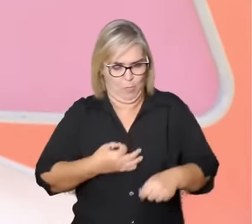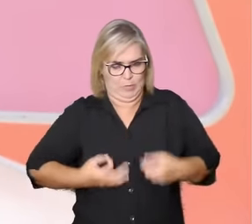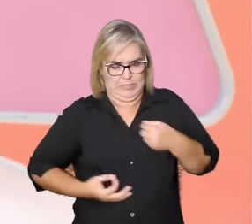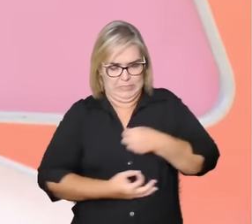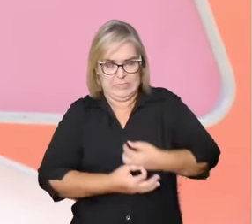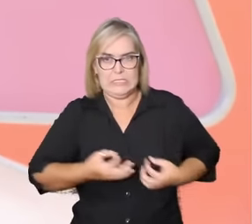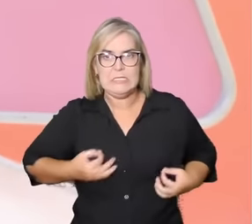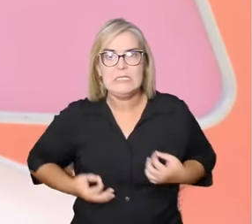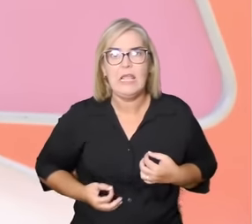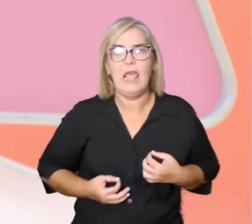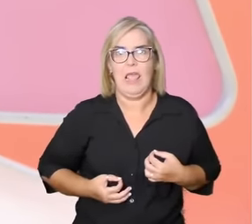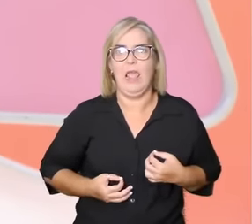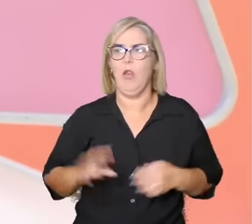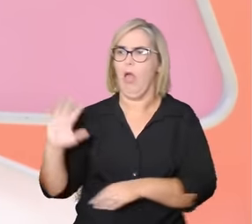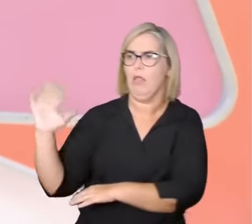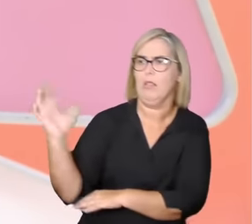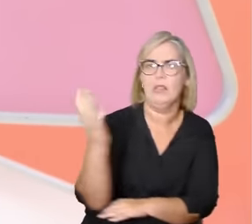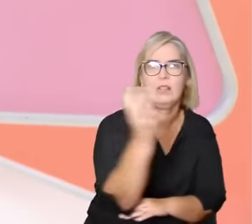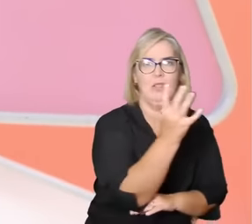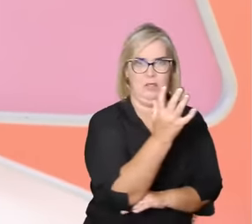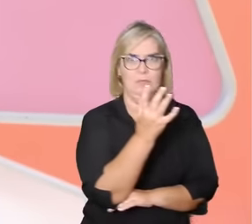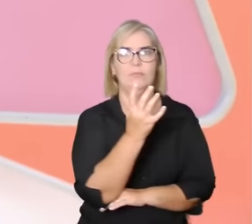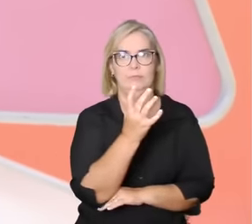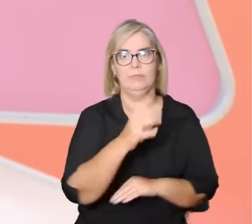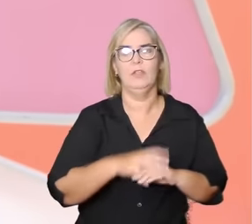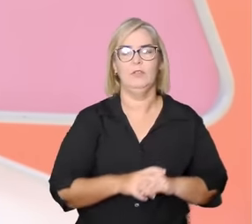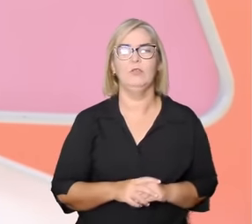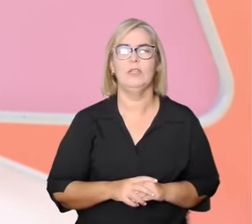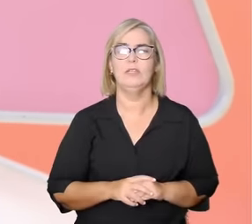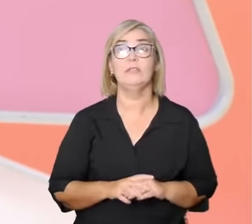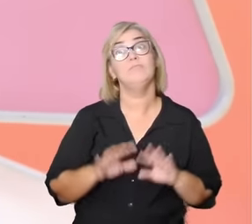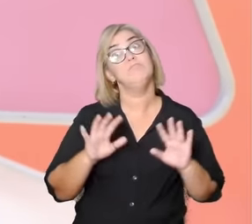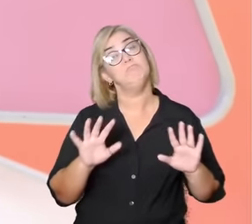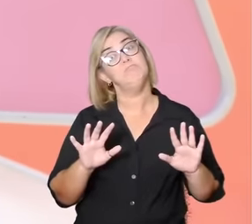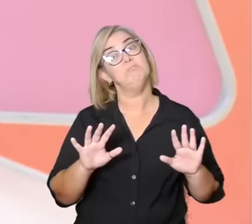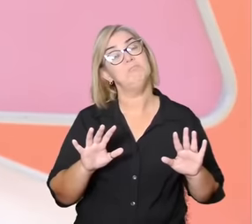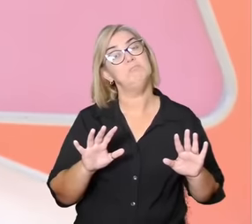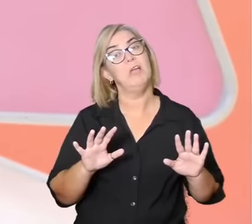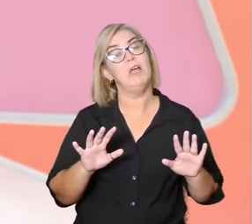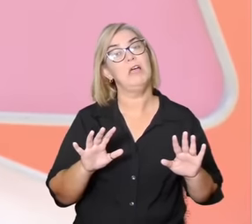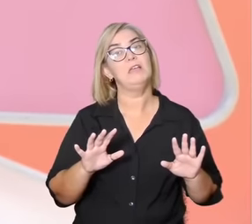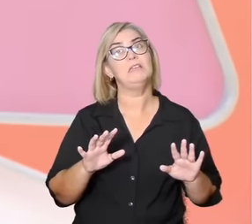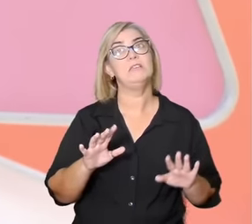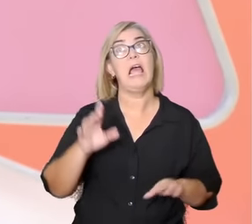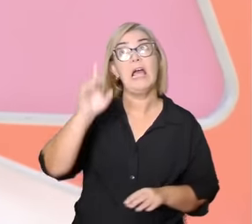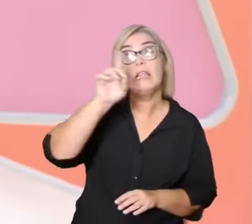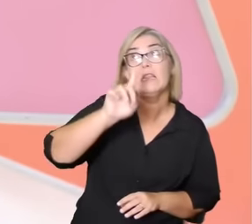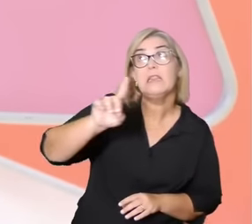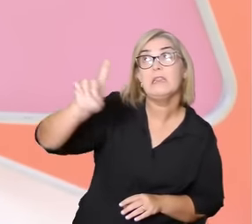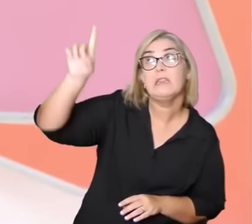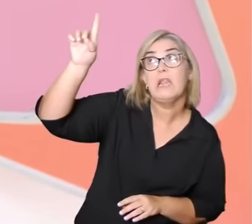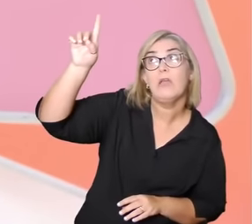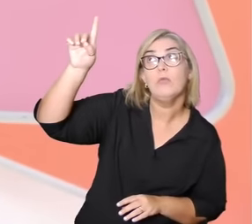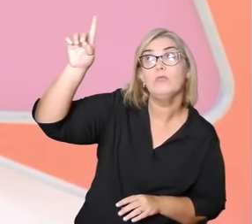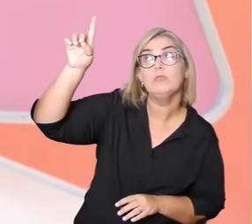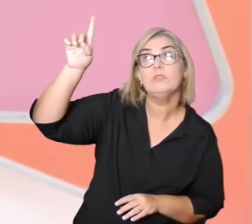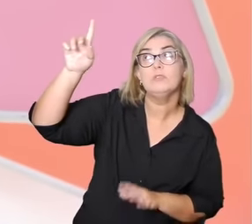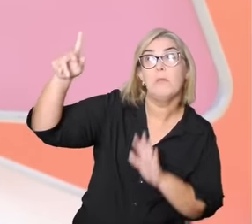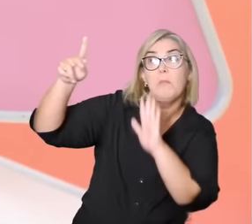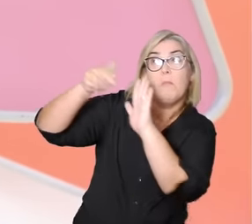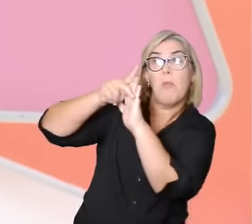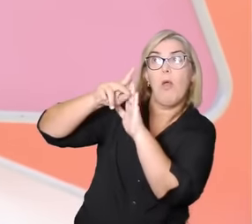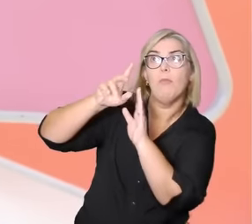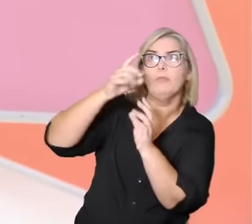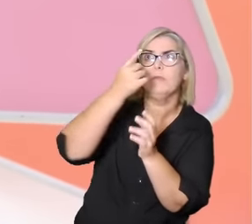elementos da natureza que formam o universo é dizer por terem deusas e deuses territorializados